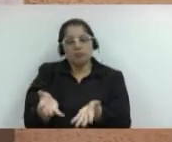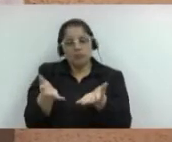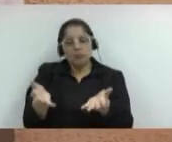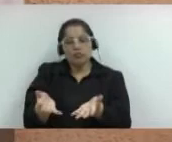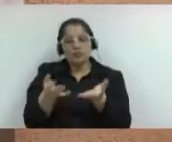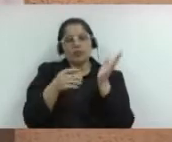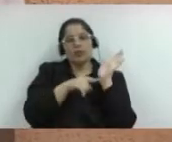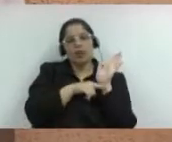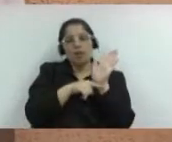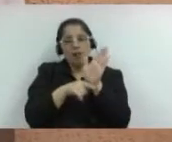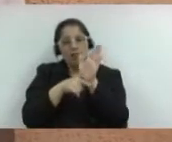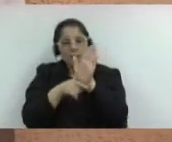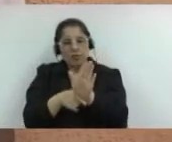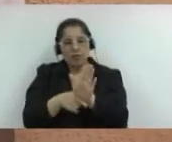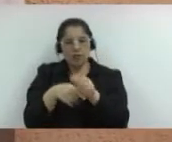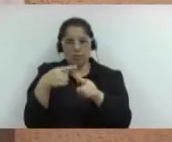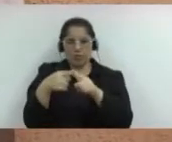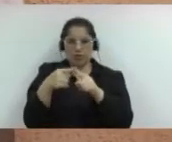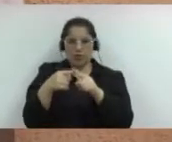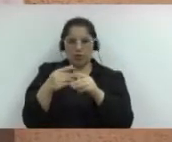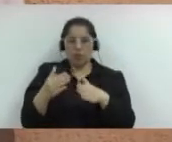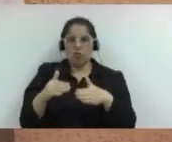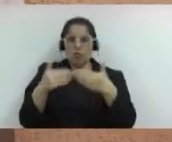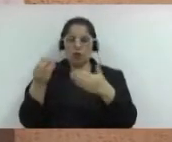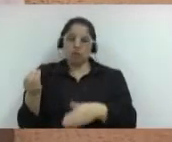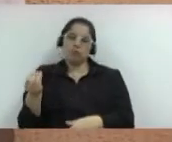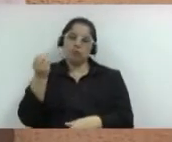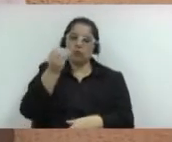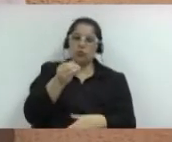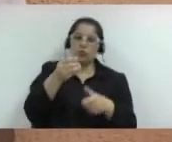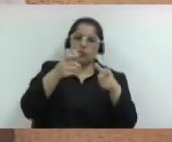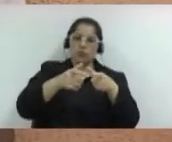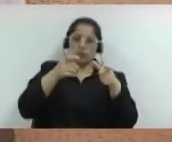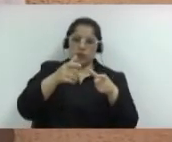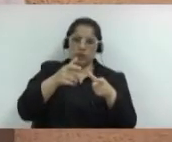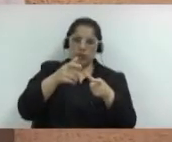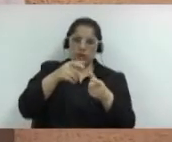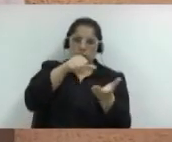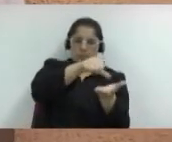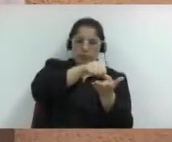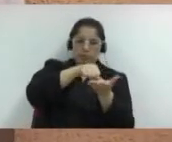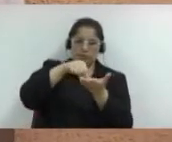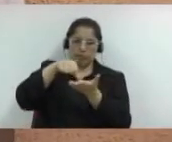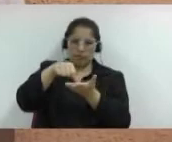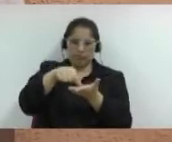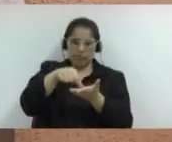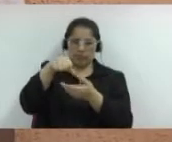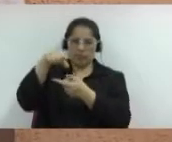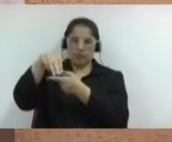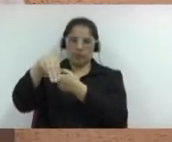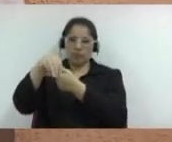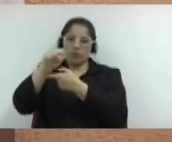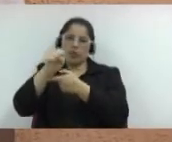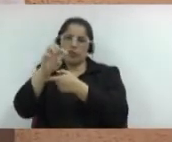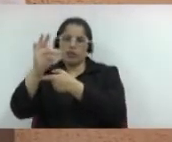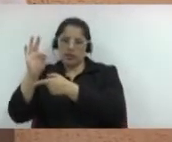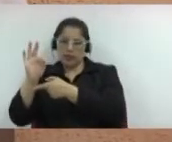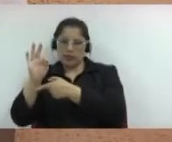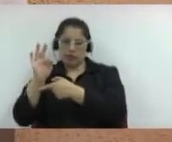brinquedos doados são encaminhados a Elizabeth Teixeira, o pré-assentamento do MST aqui de Limeira.